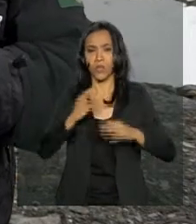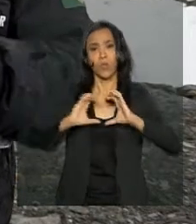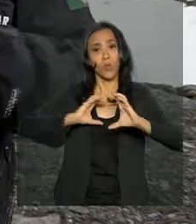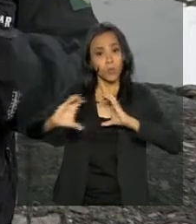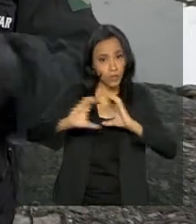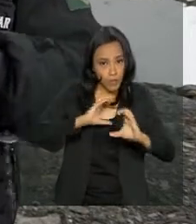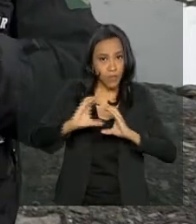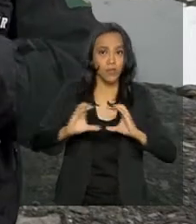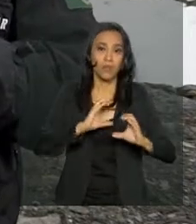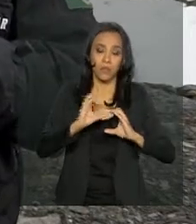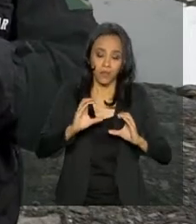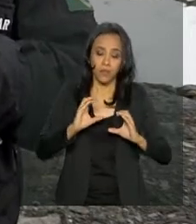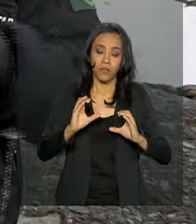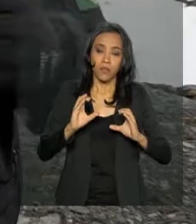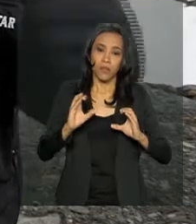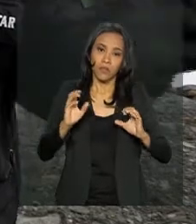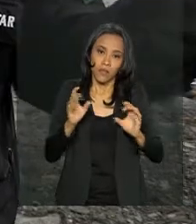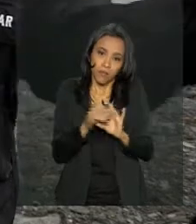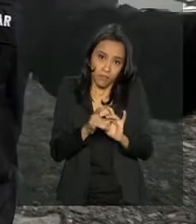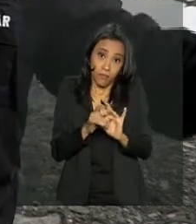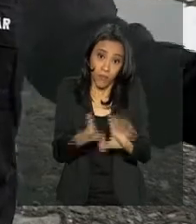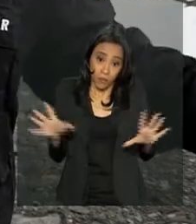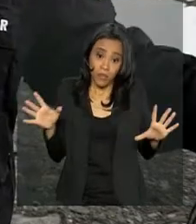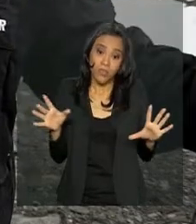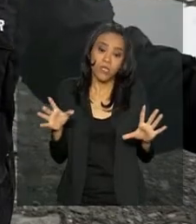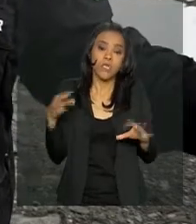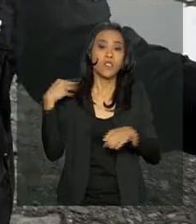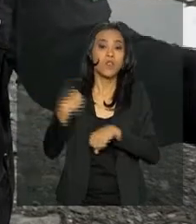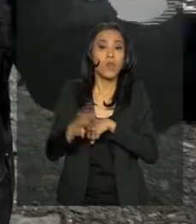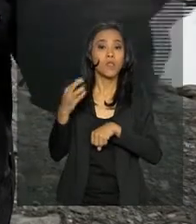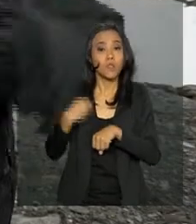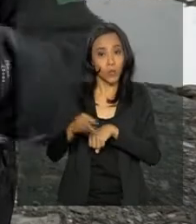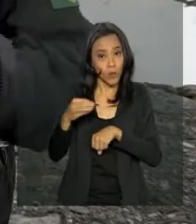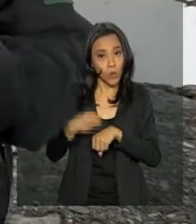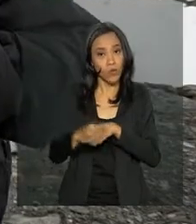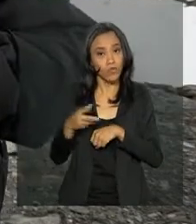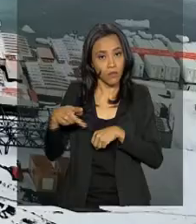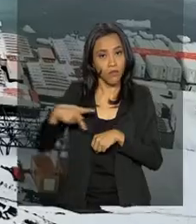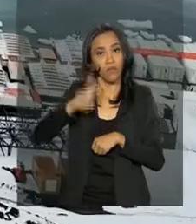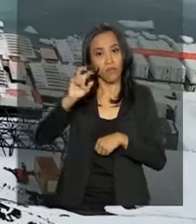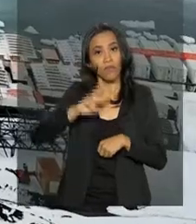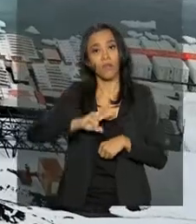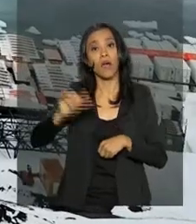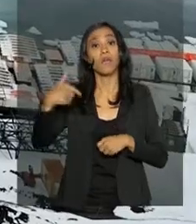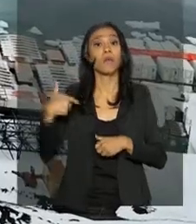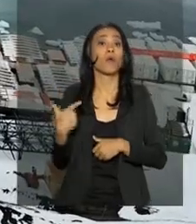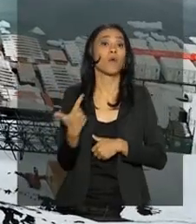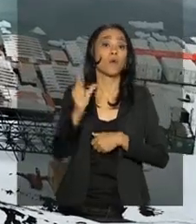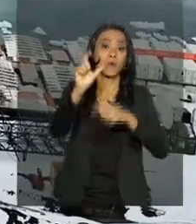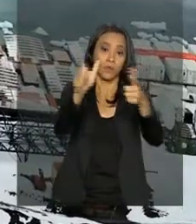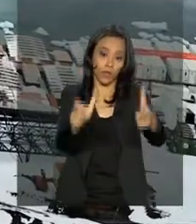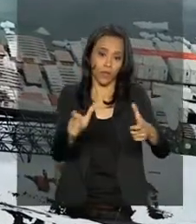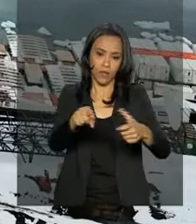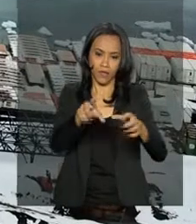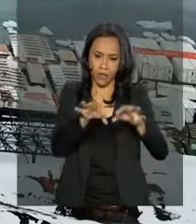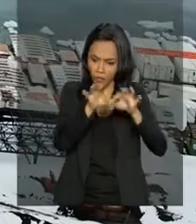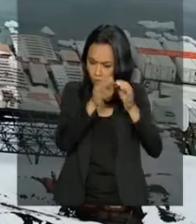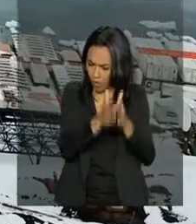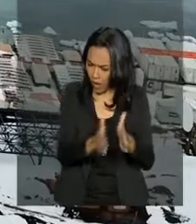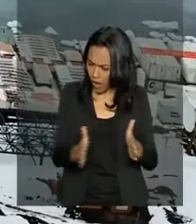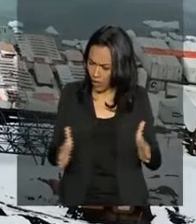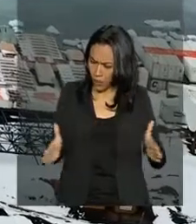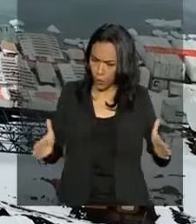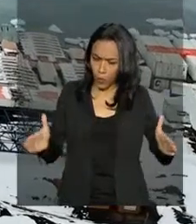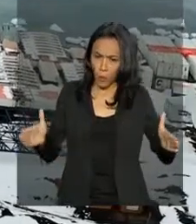que permite que os dados saiam daqui e vá para lá. Numa área de 4.500 metros